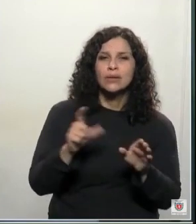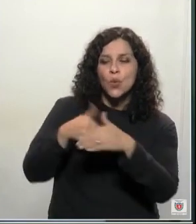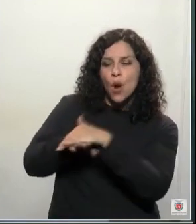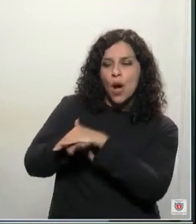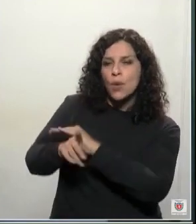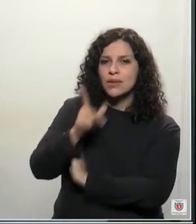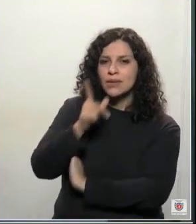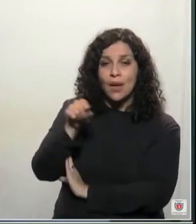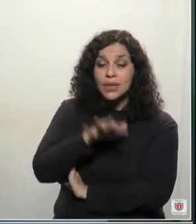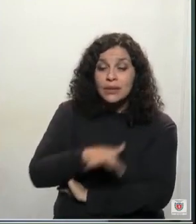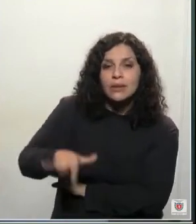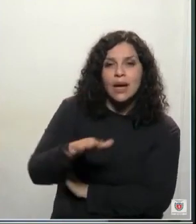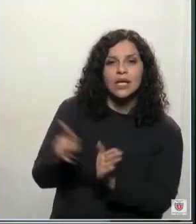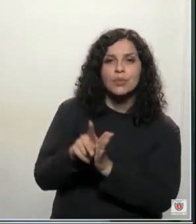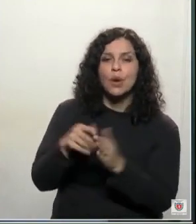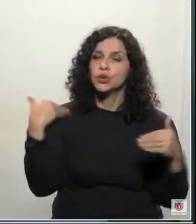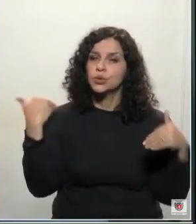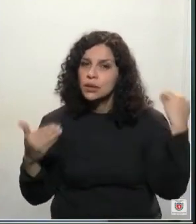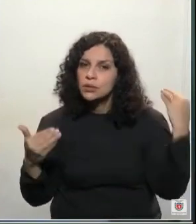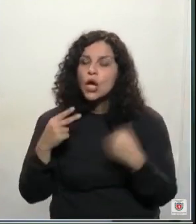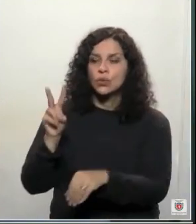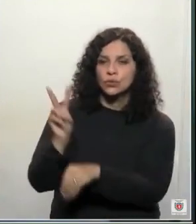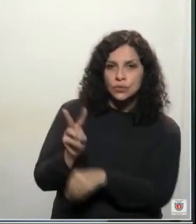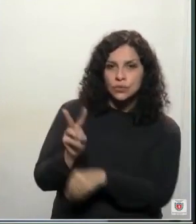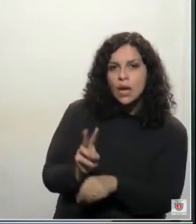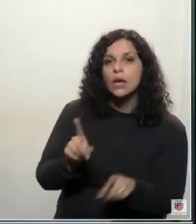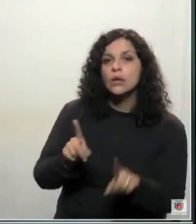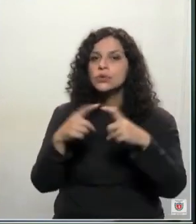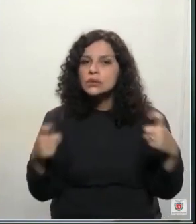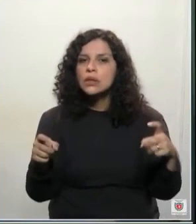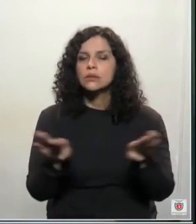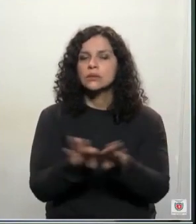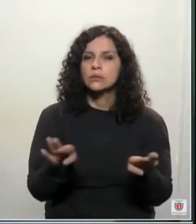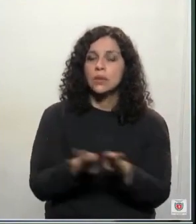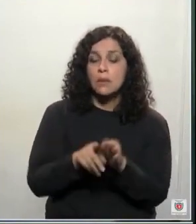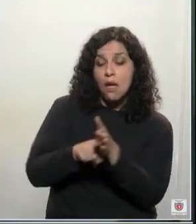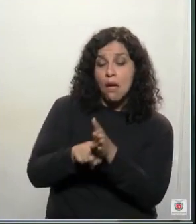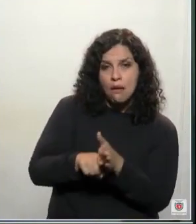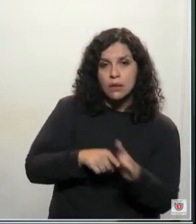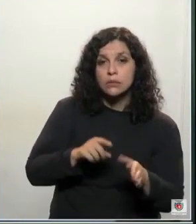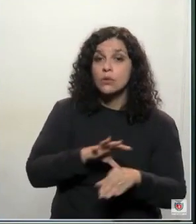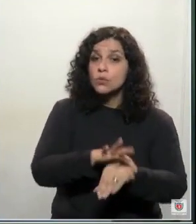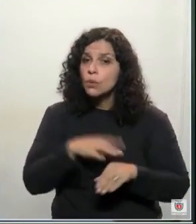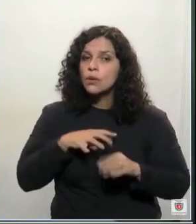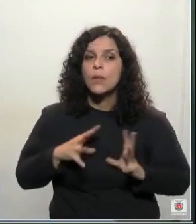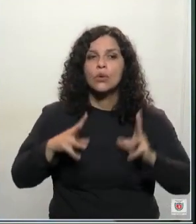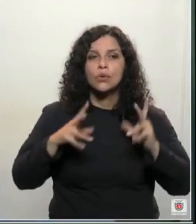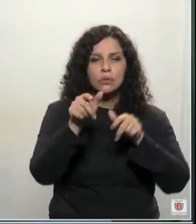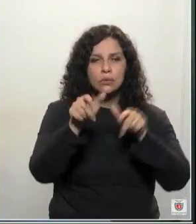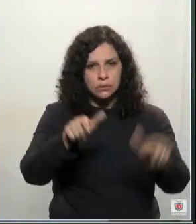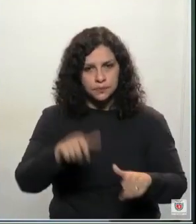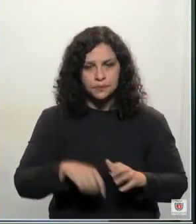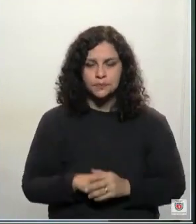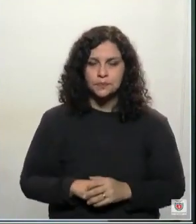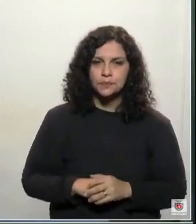água e produzir áreas de lazer, de preservação, de ciência, com segurança para toda a população.